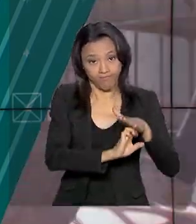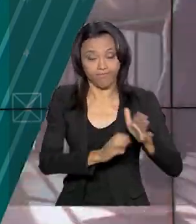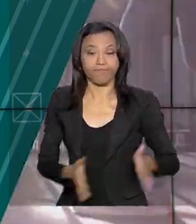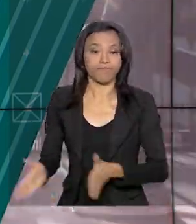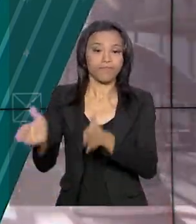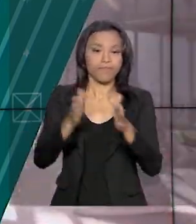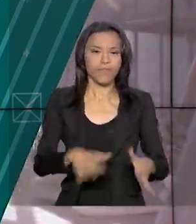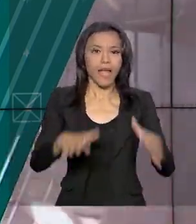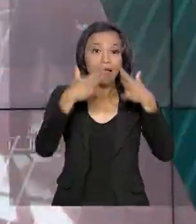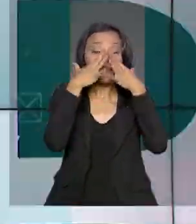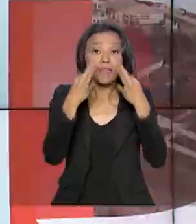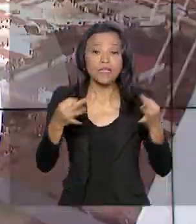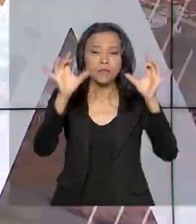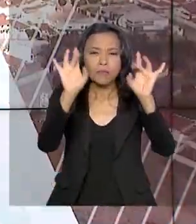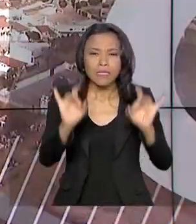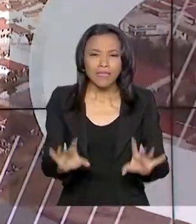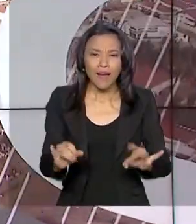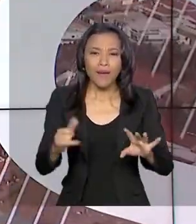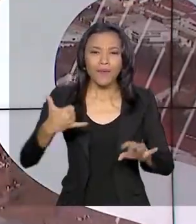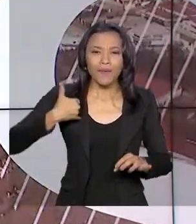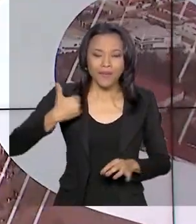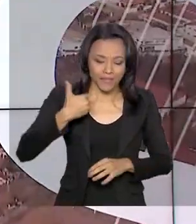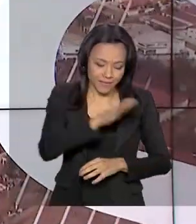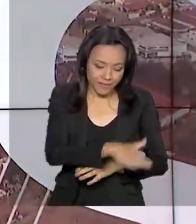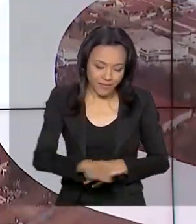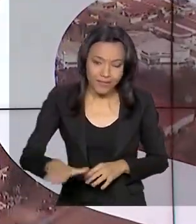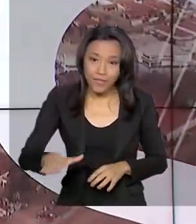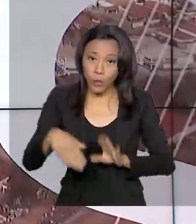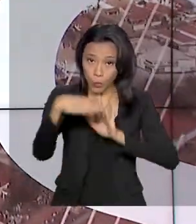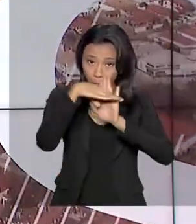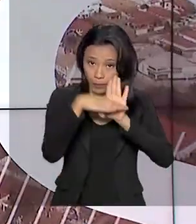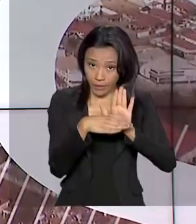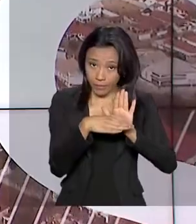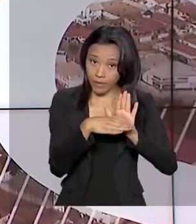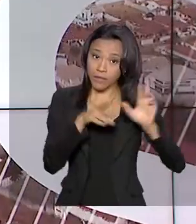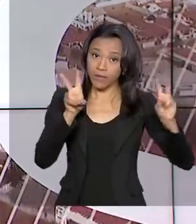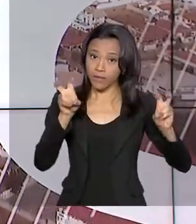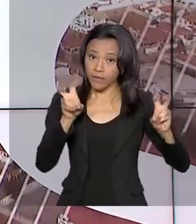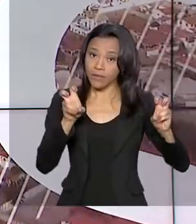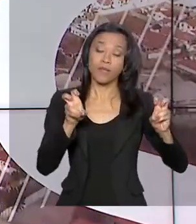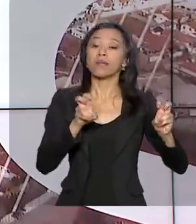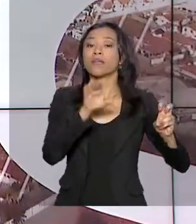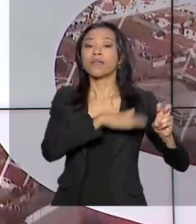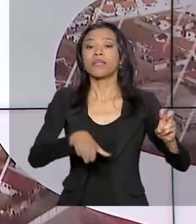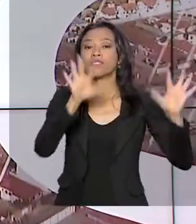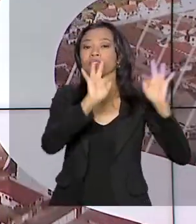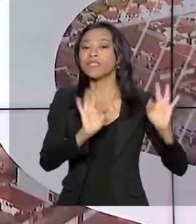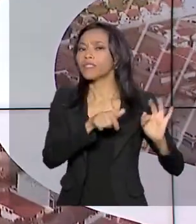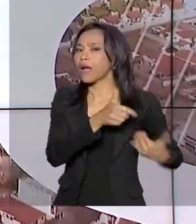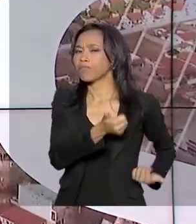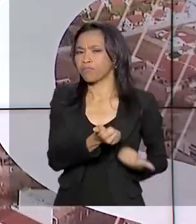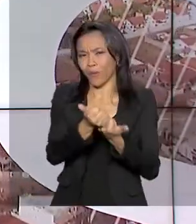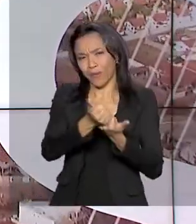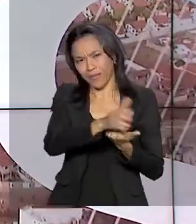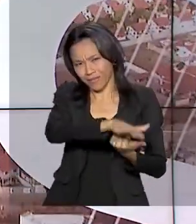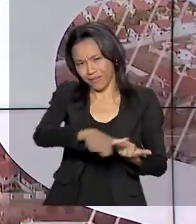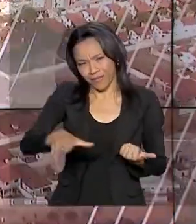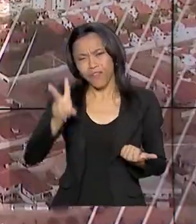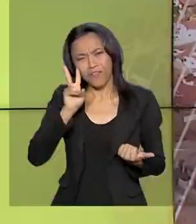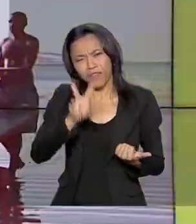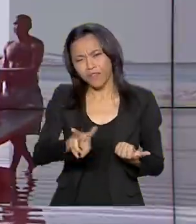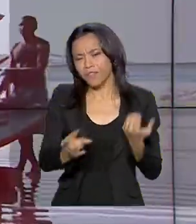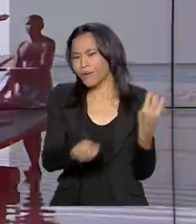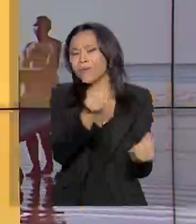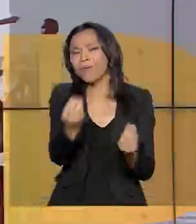Atenção especial à primeira infância. O programa Criança Feliz apoia o desenvolvimento dos pequenos. Veja agora como tem